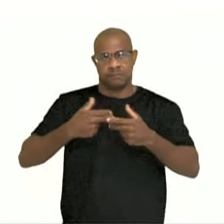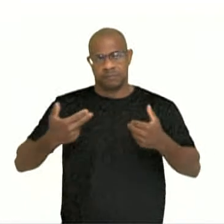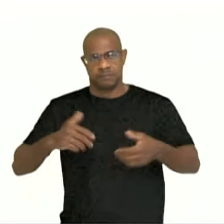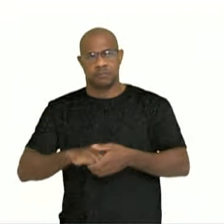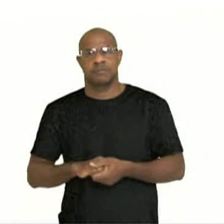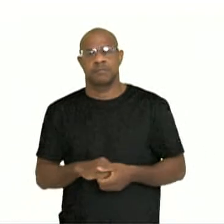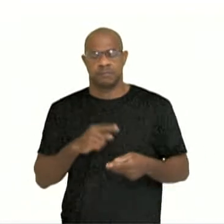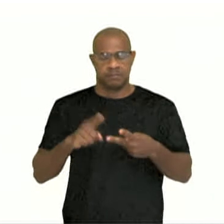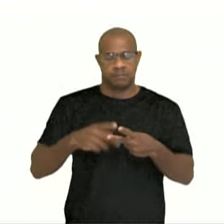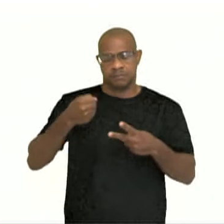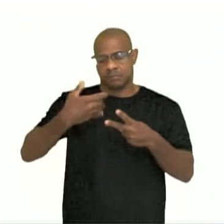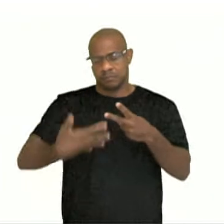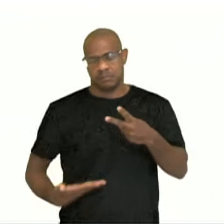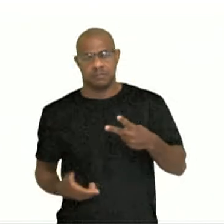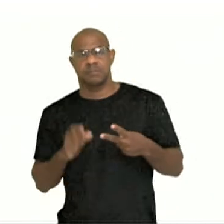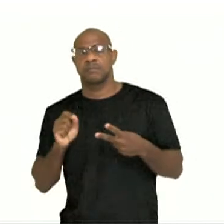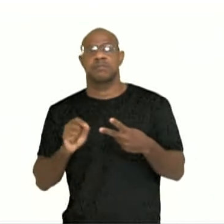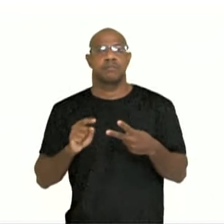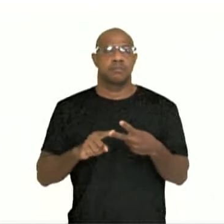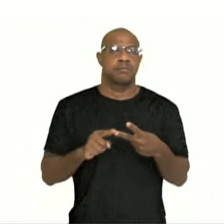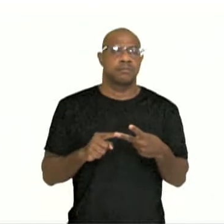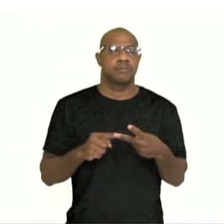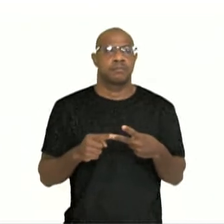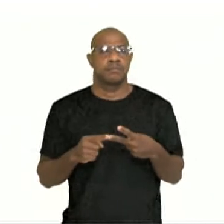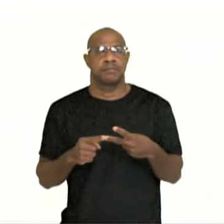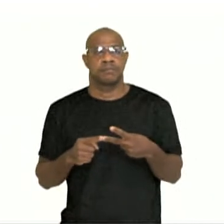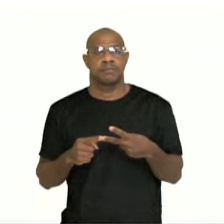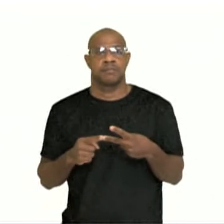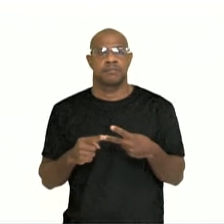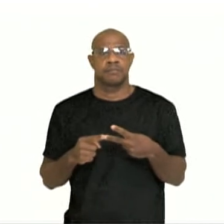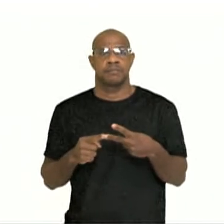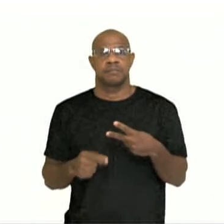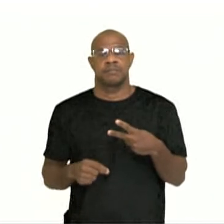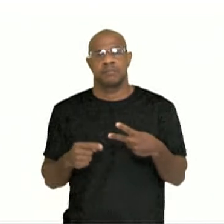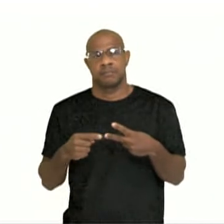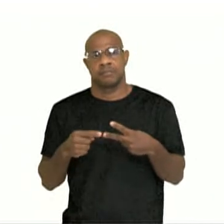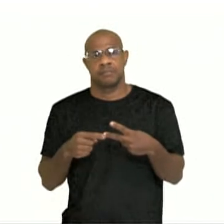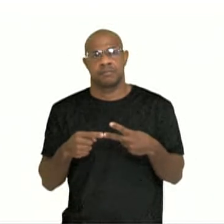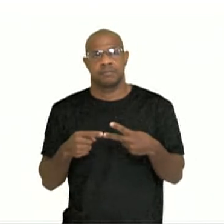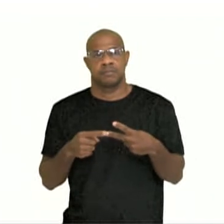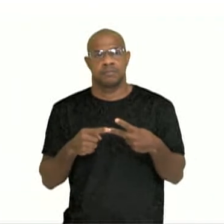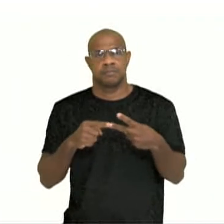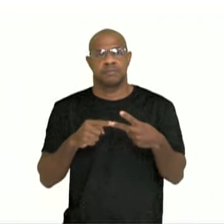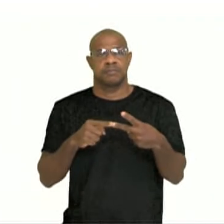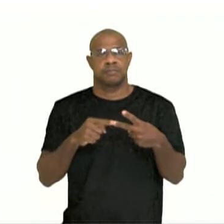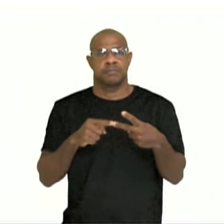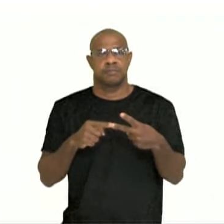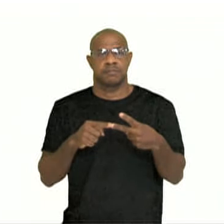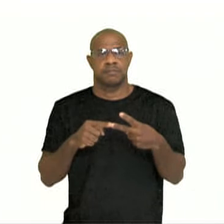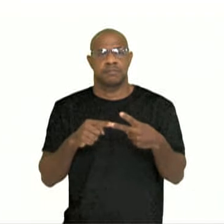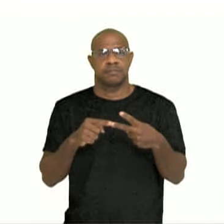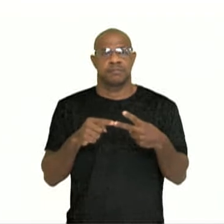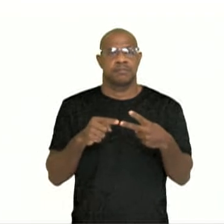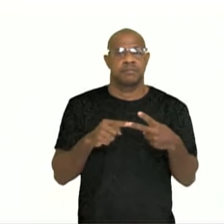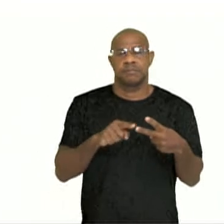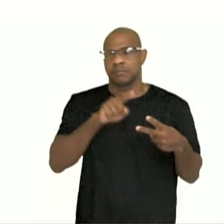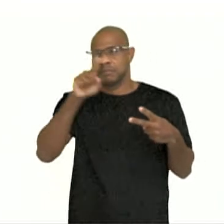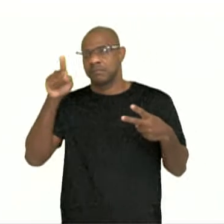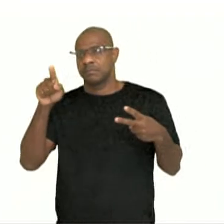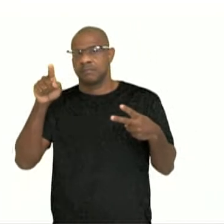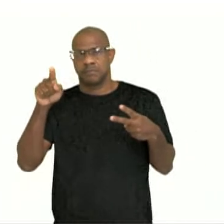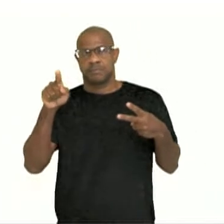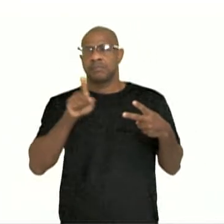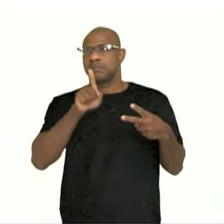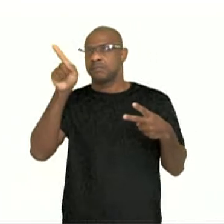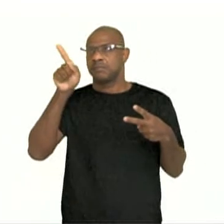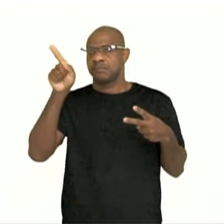característica, outra definição, definição. Dan una enseñanza, consejo ou opinión